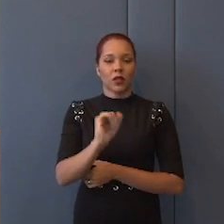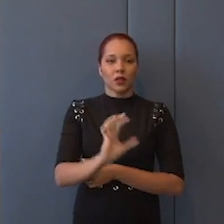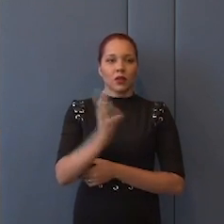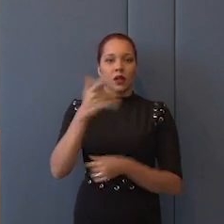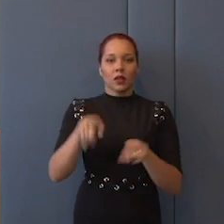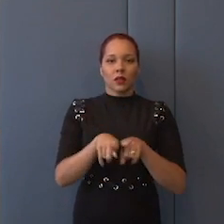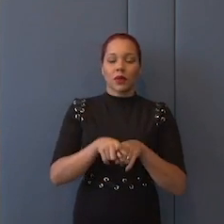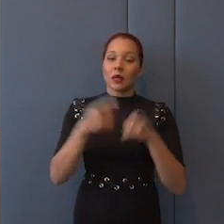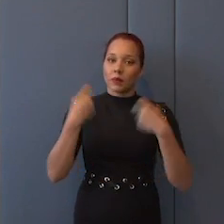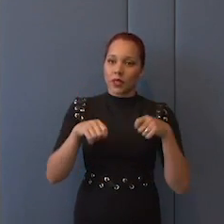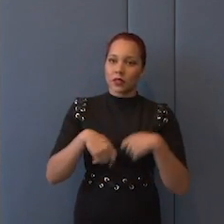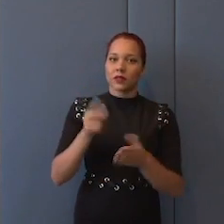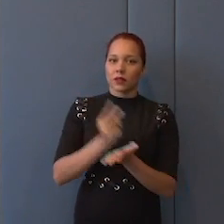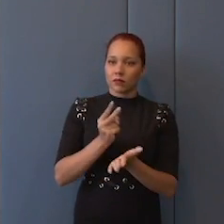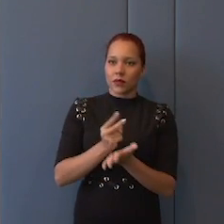existe e tem que existir.